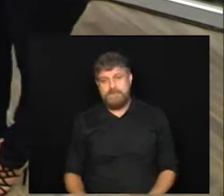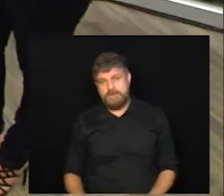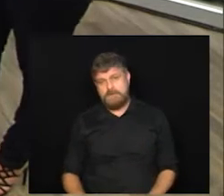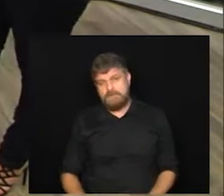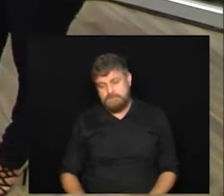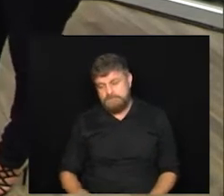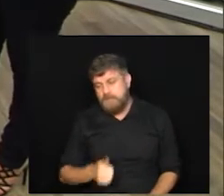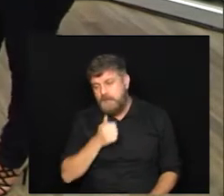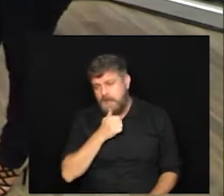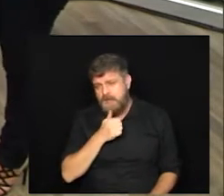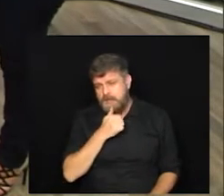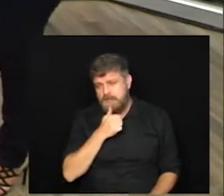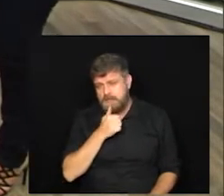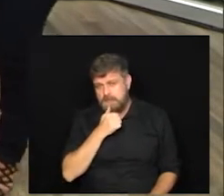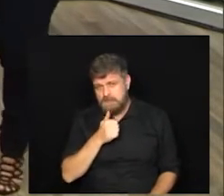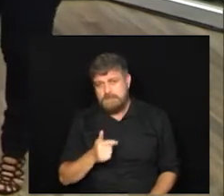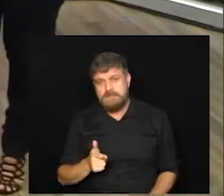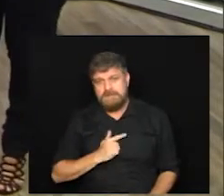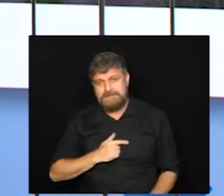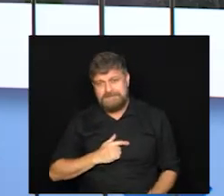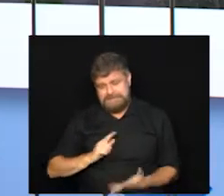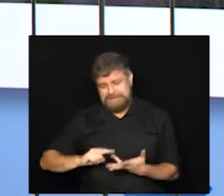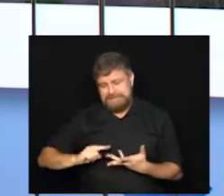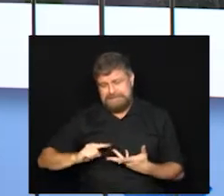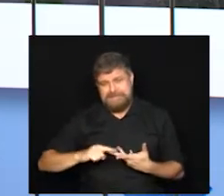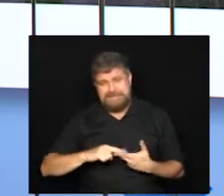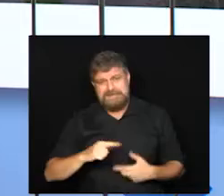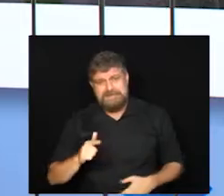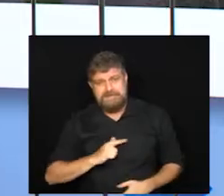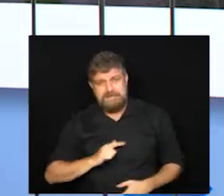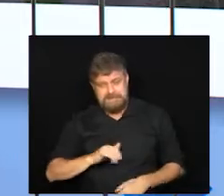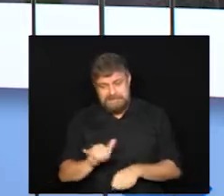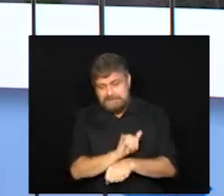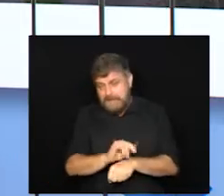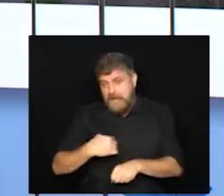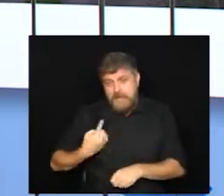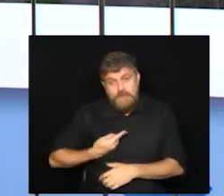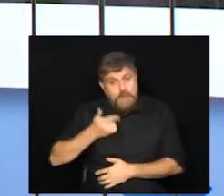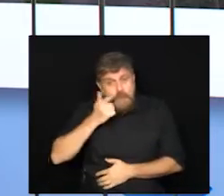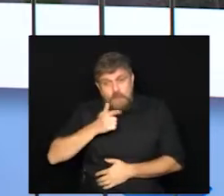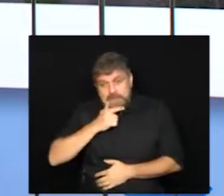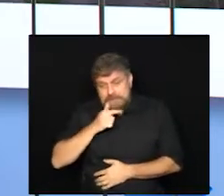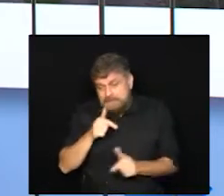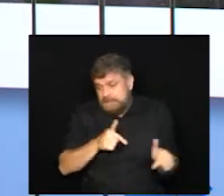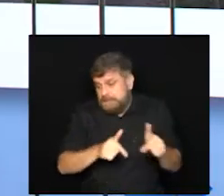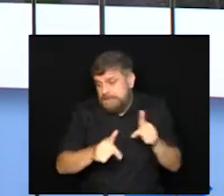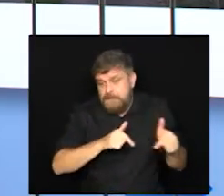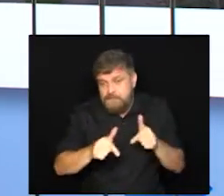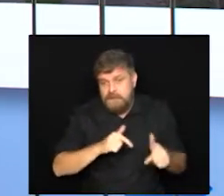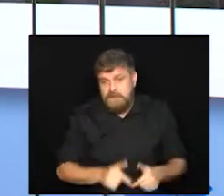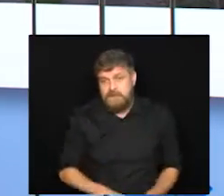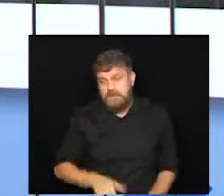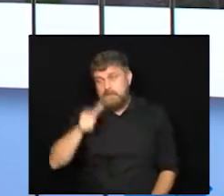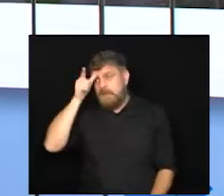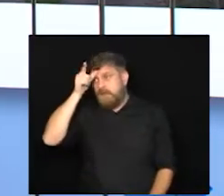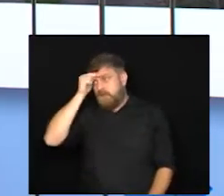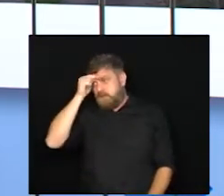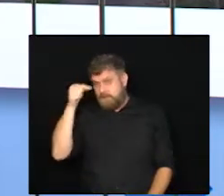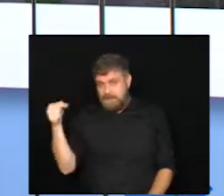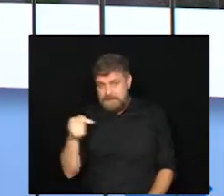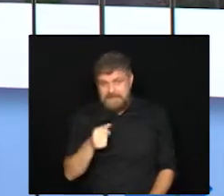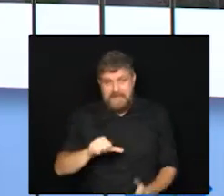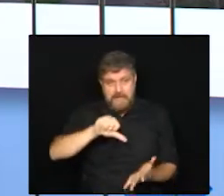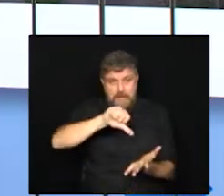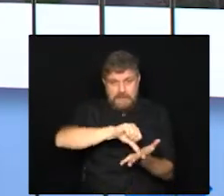ainda uma das muitas, né, uma das poucas ferramentas que a gente tem para sair dessa situação. Por isso, o CEPAT